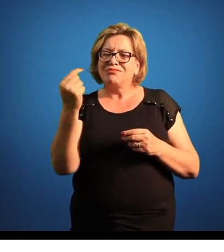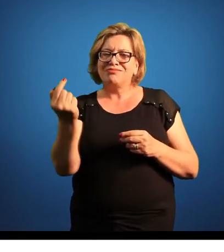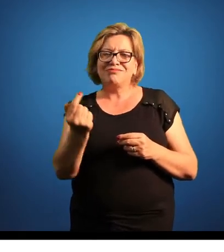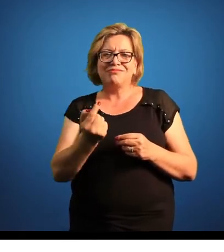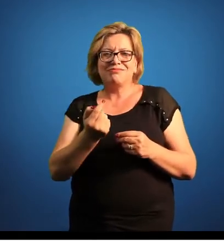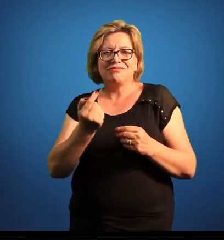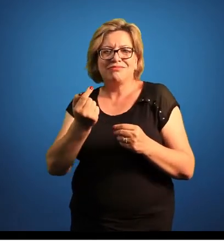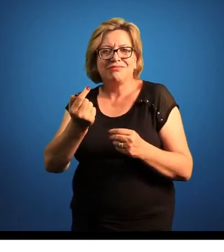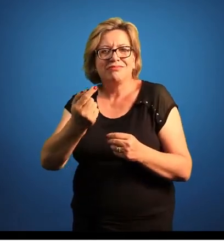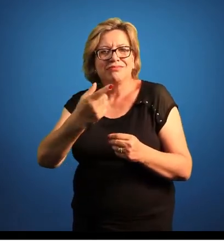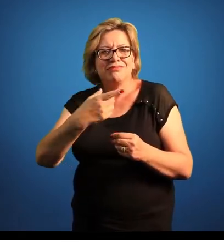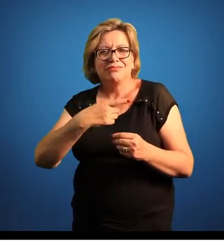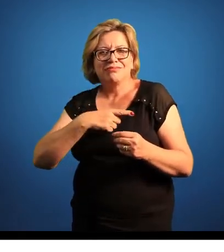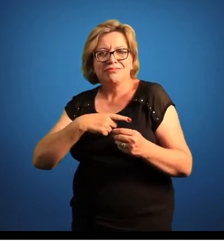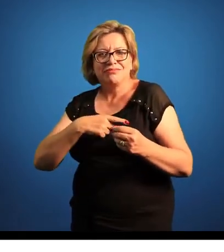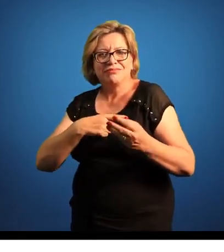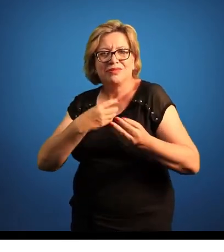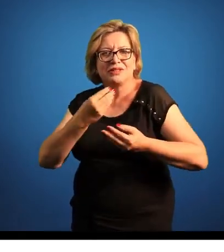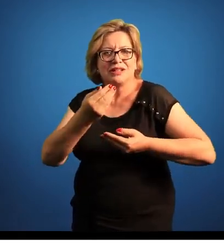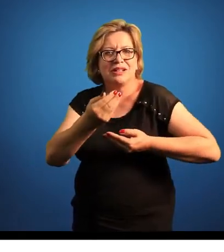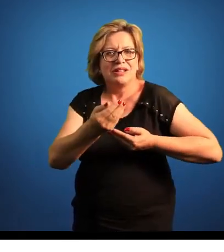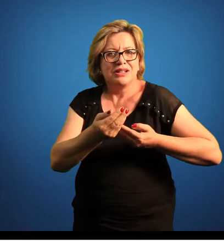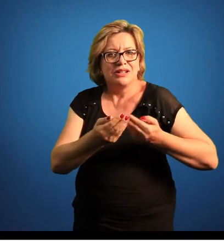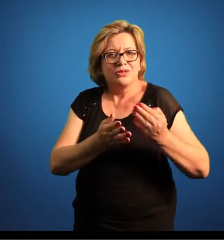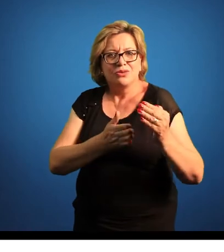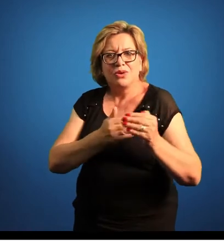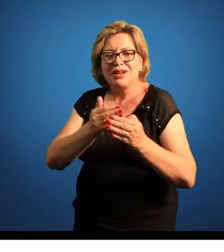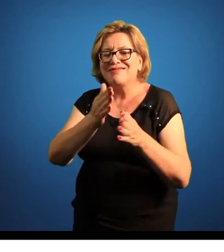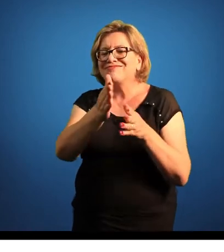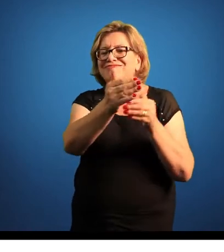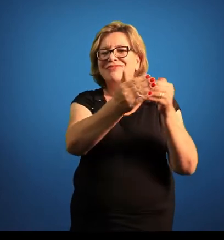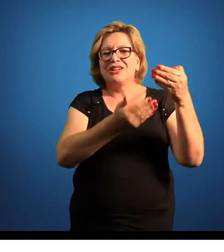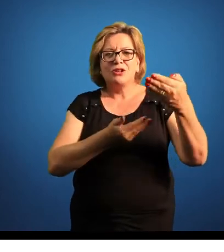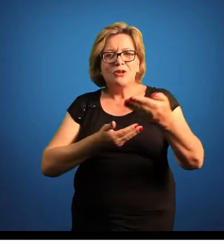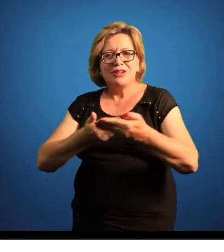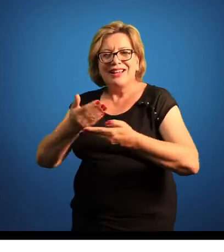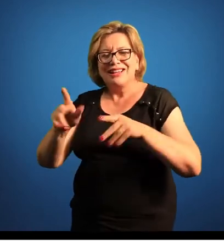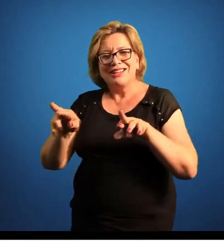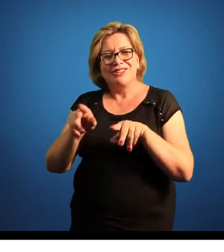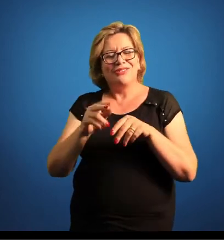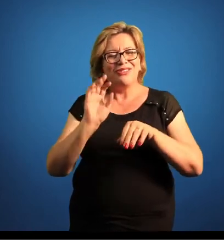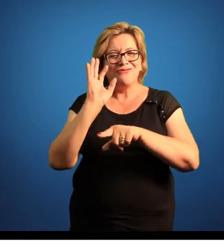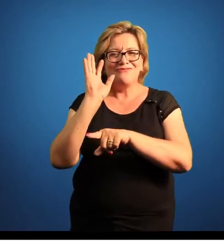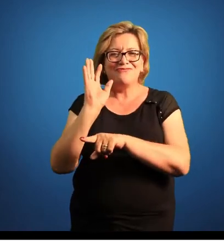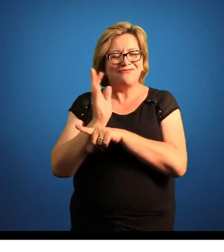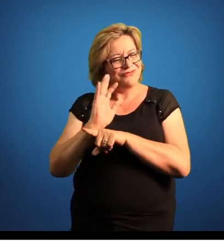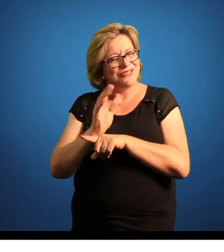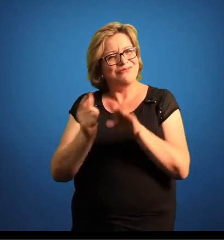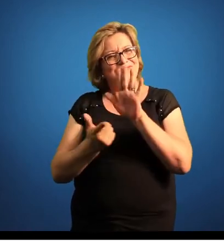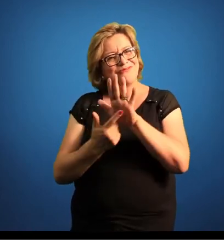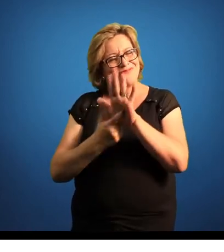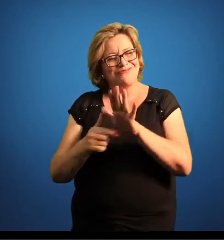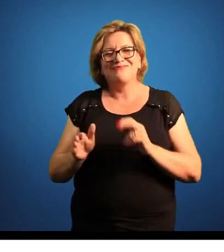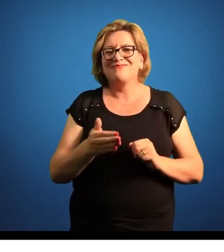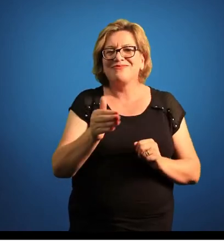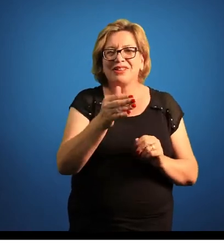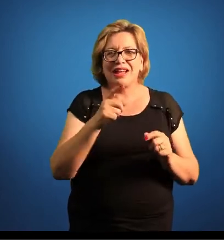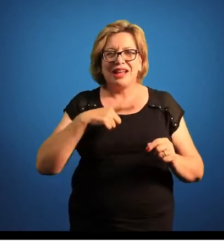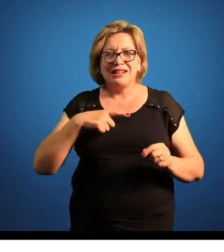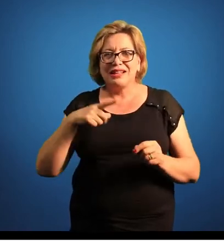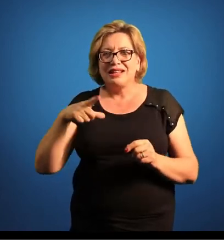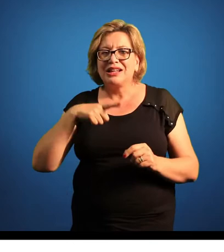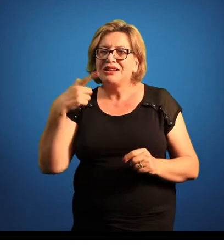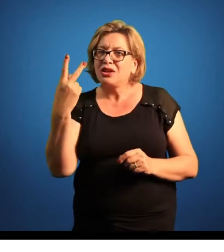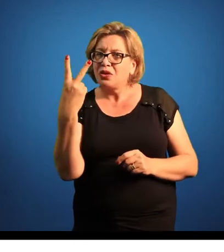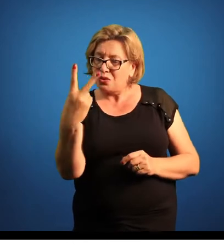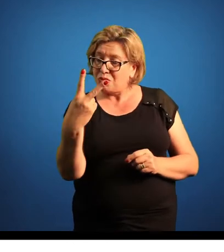e existe aquela interação famosa com o peixe palhaço, eternizado pelo filme do Procurando o Nemo. Aqui nesse aquário nós temos dois peixes